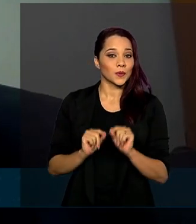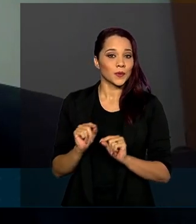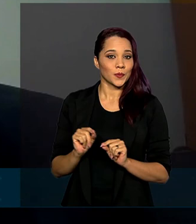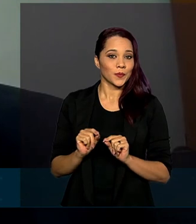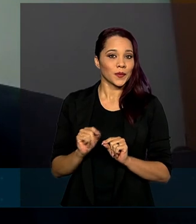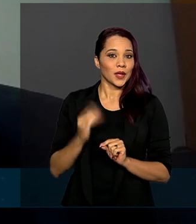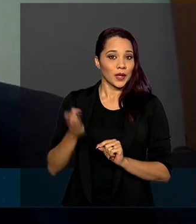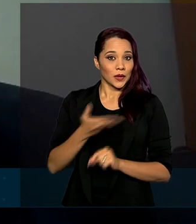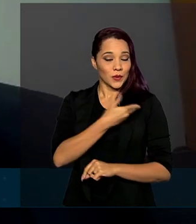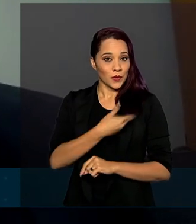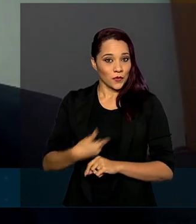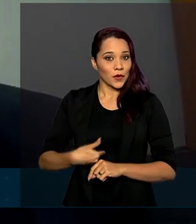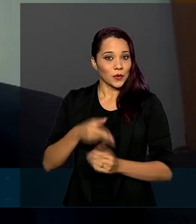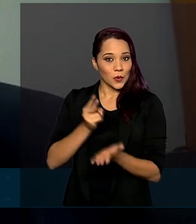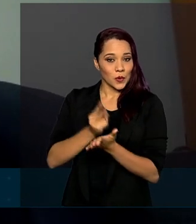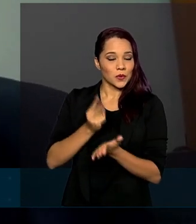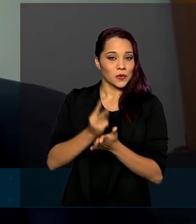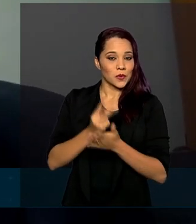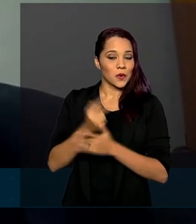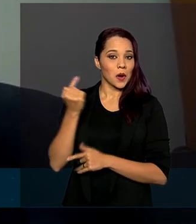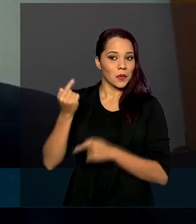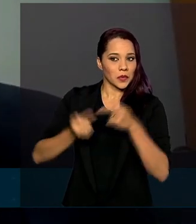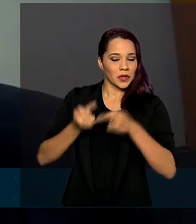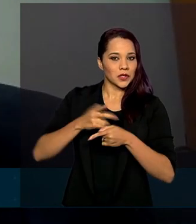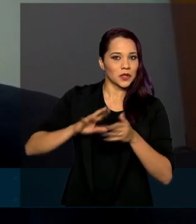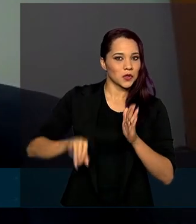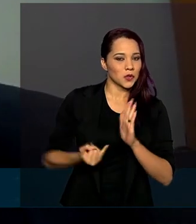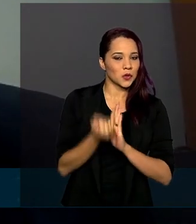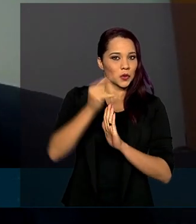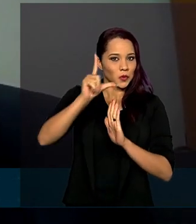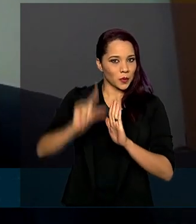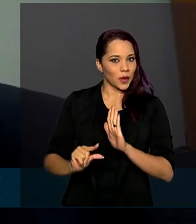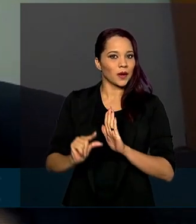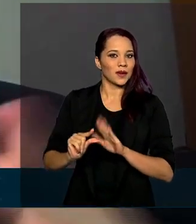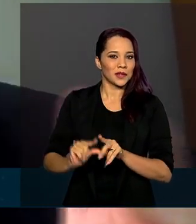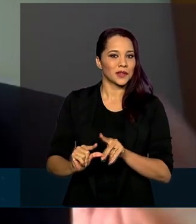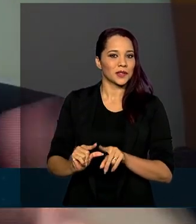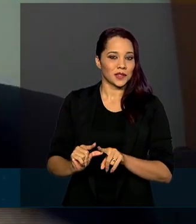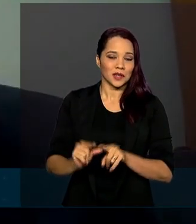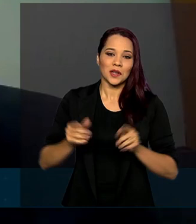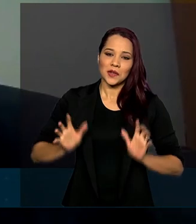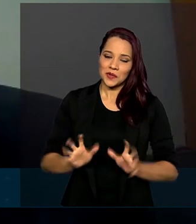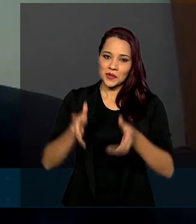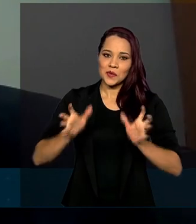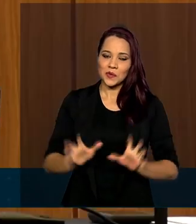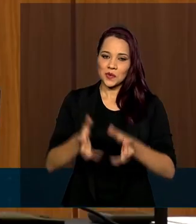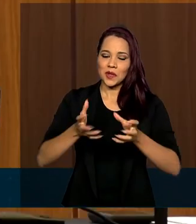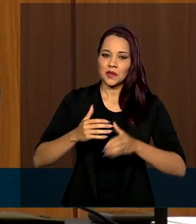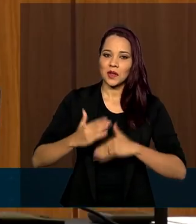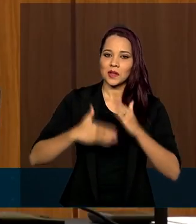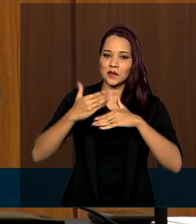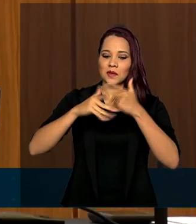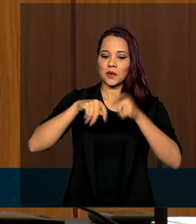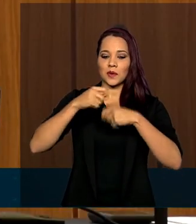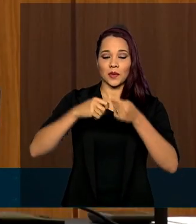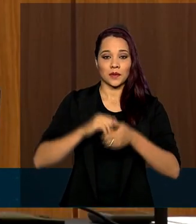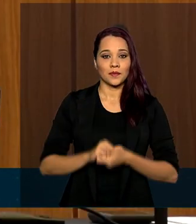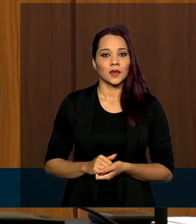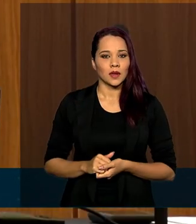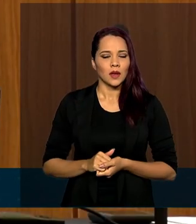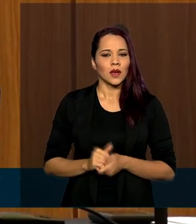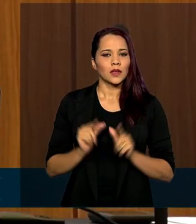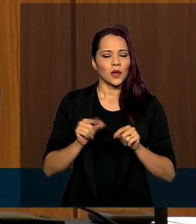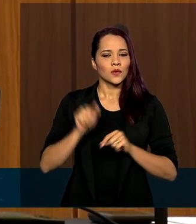o governo mantenha uma política de juros baixa, estimulando o crescimento da economia. A mensagem geral